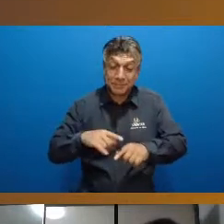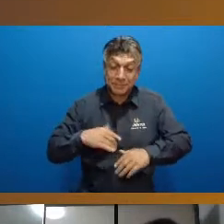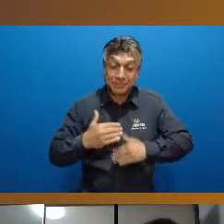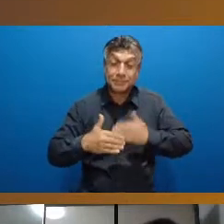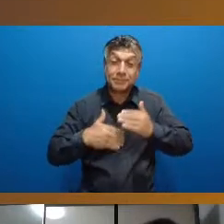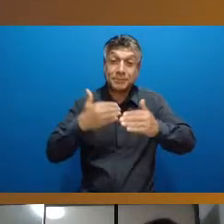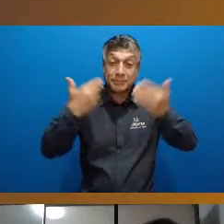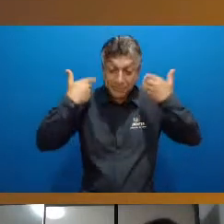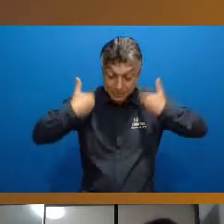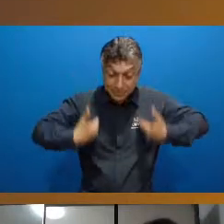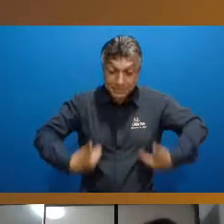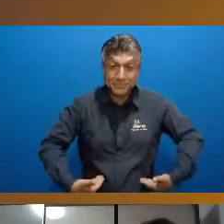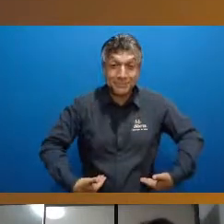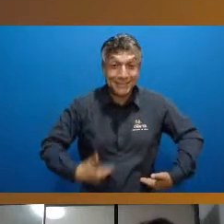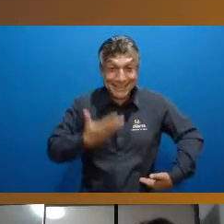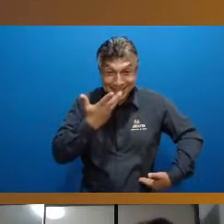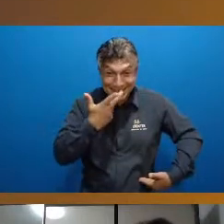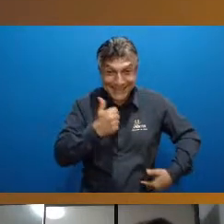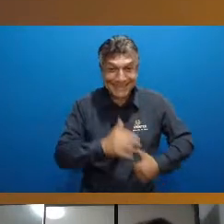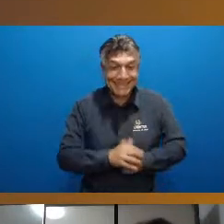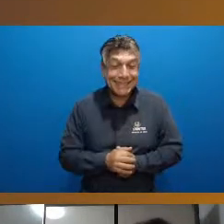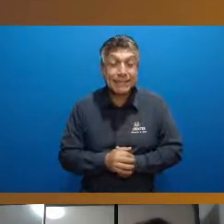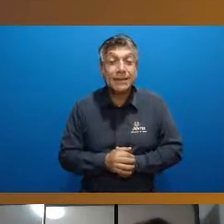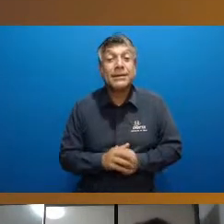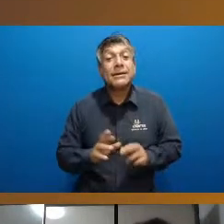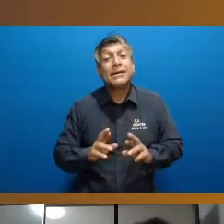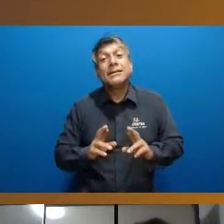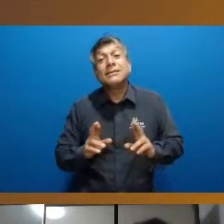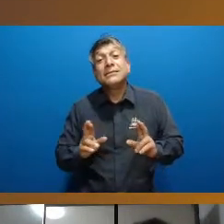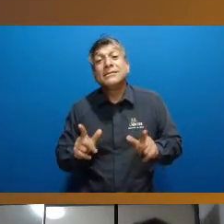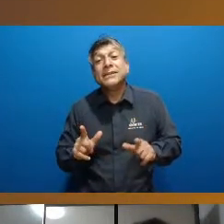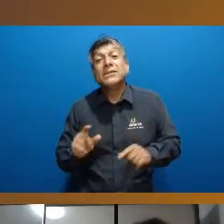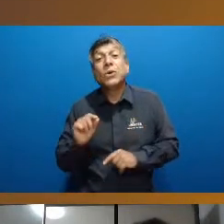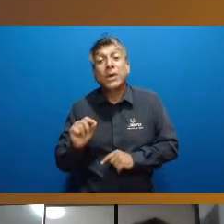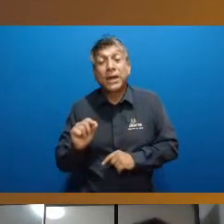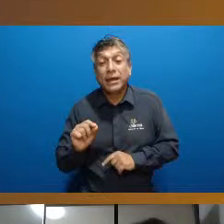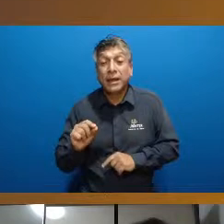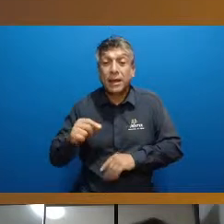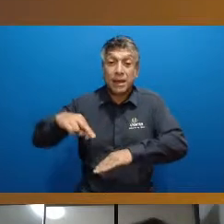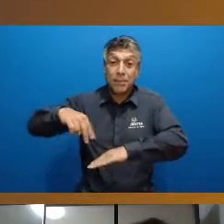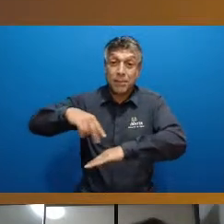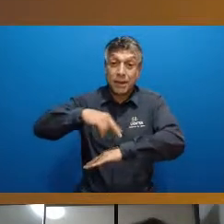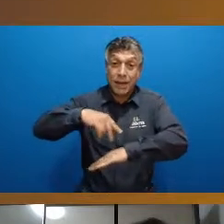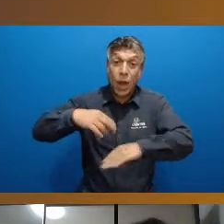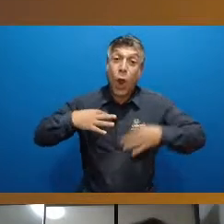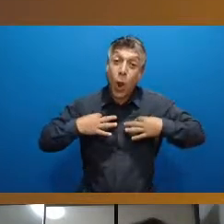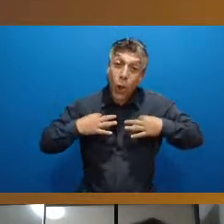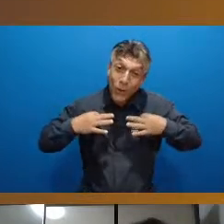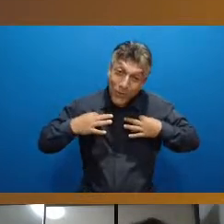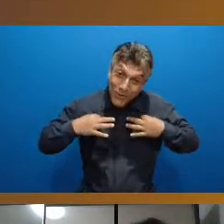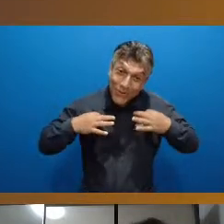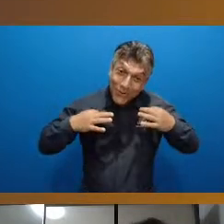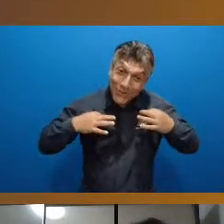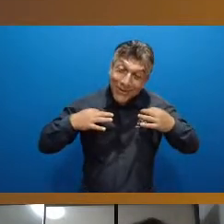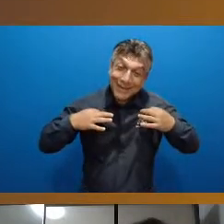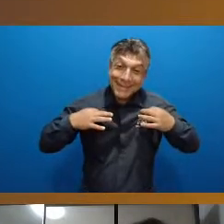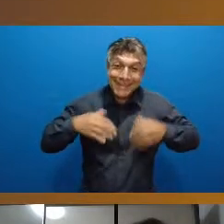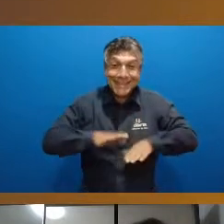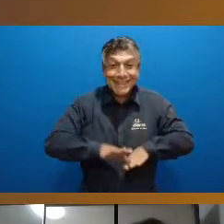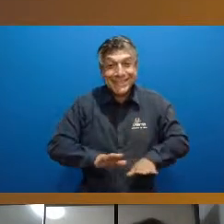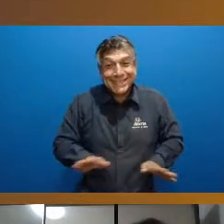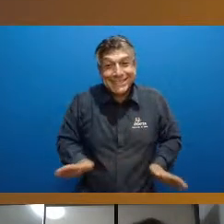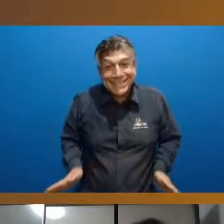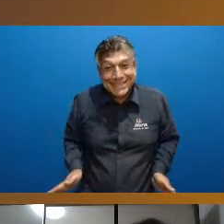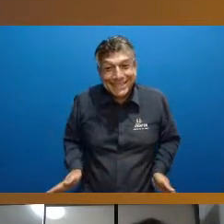e motor das crianças a diferença é que na aula de balé vai ter a roupinha com aquela temática do